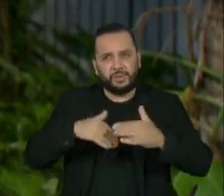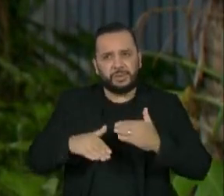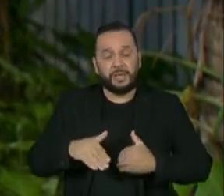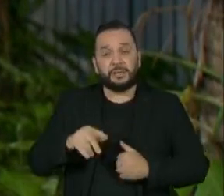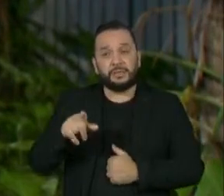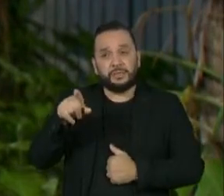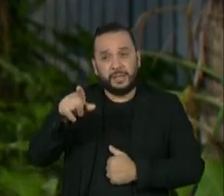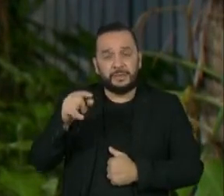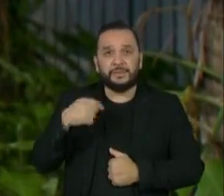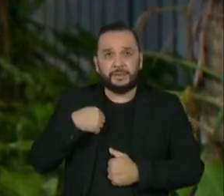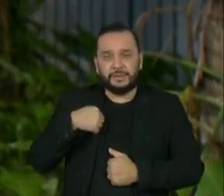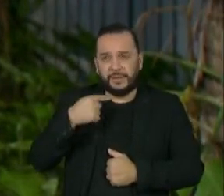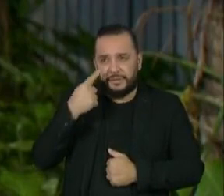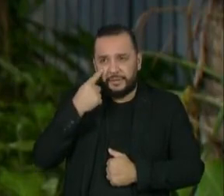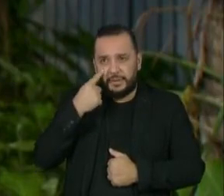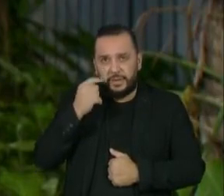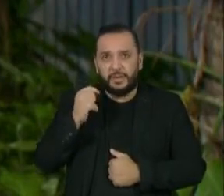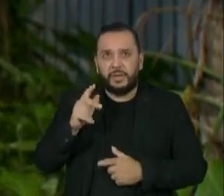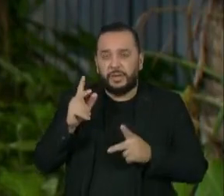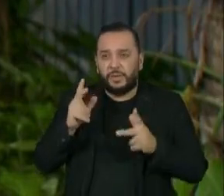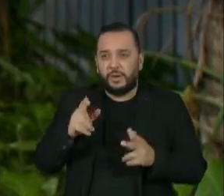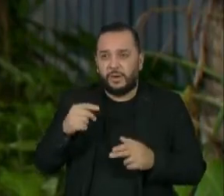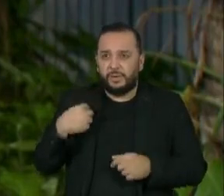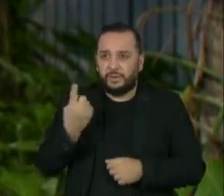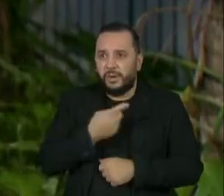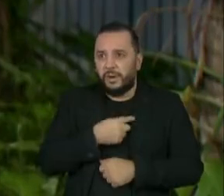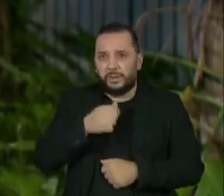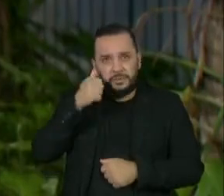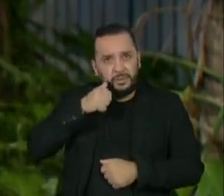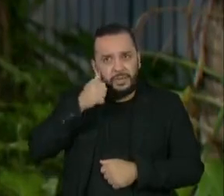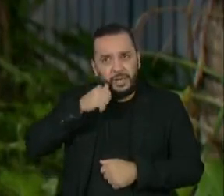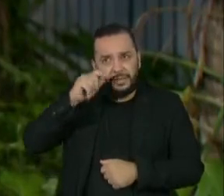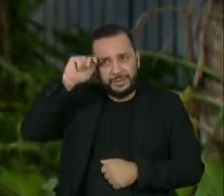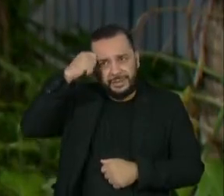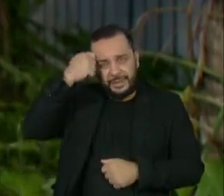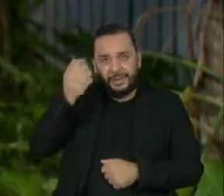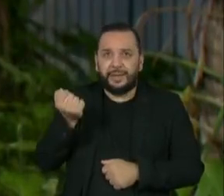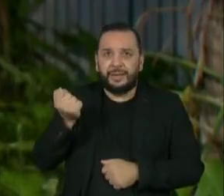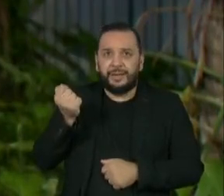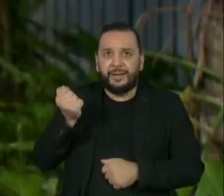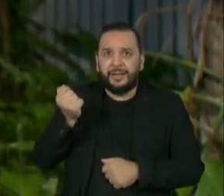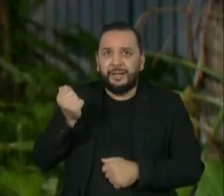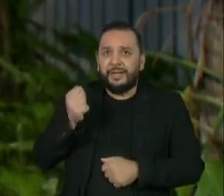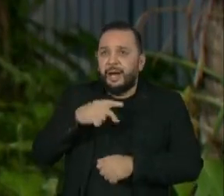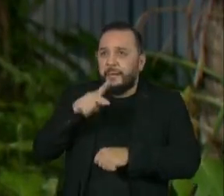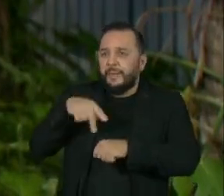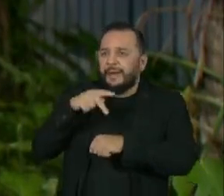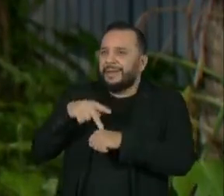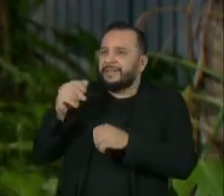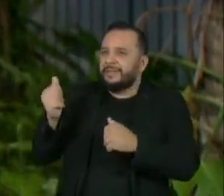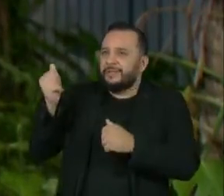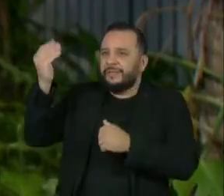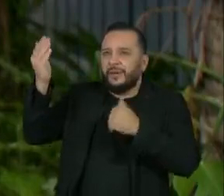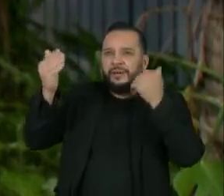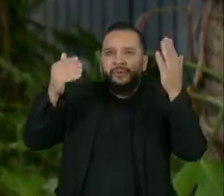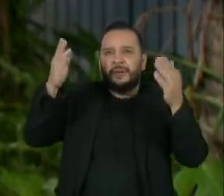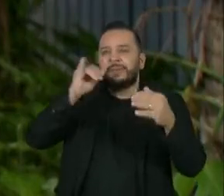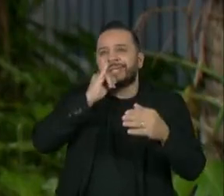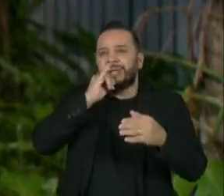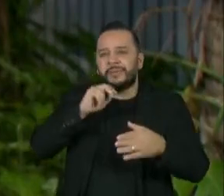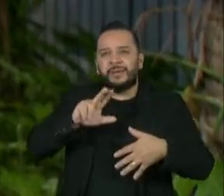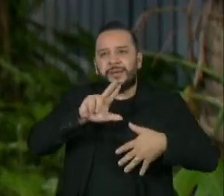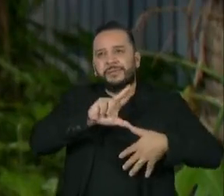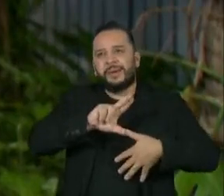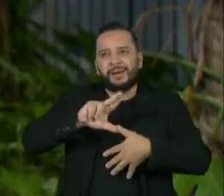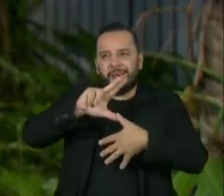você deve ter vivenciado como nós, mulheres negras em geral, quem saiu do país para América Latina e